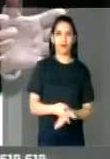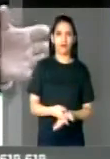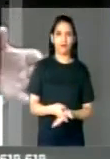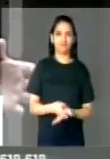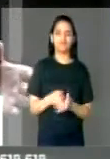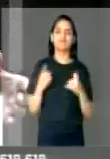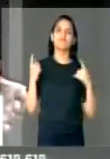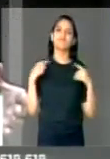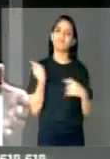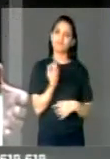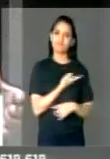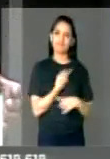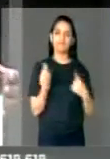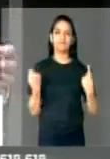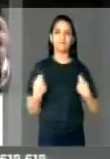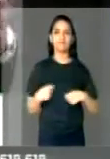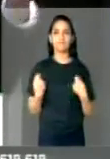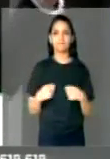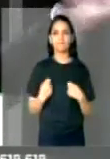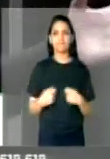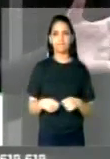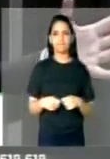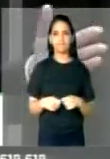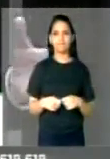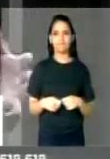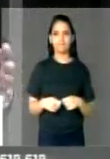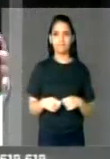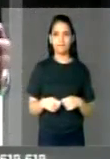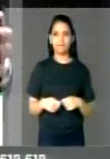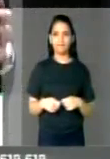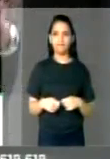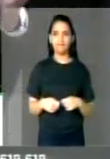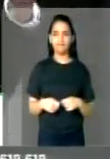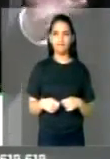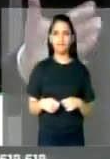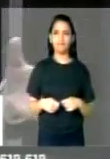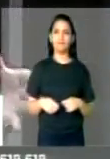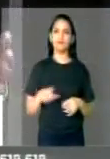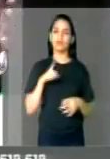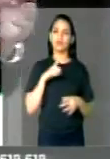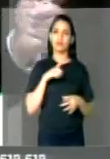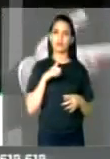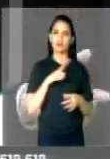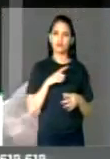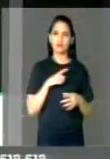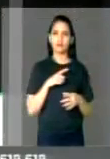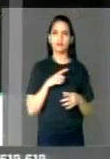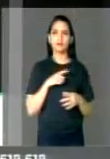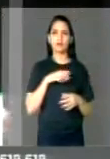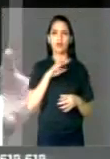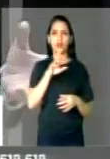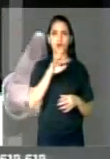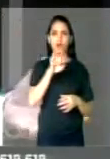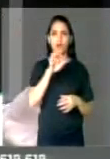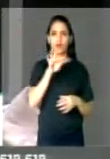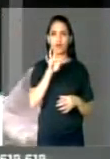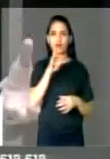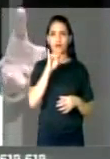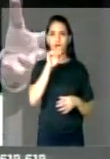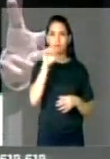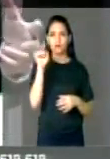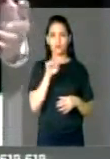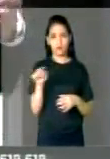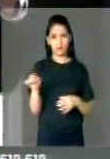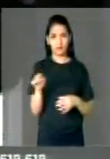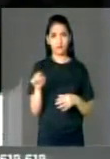precisa, nós precisamos, precisa mandar para essa casa uma renegociação, um refis, para que essas empresas